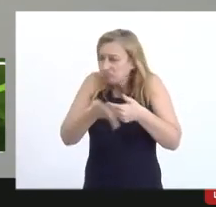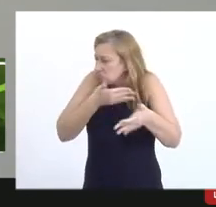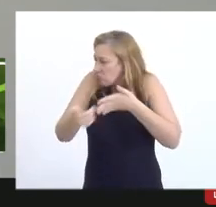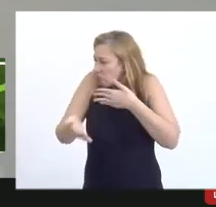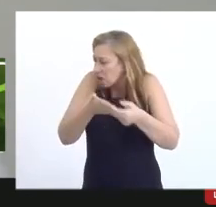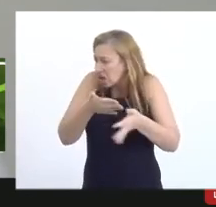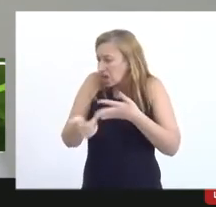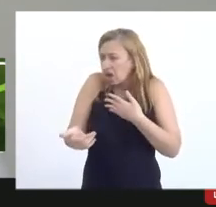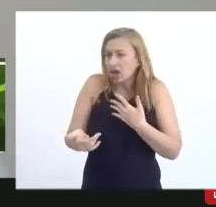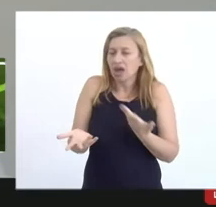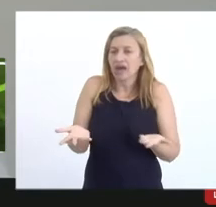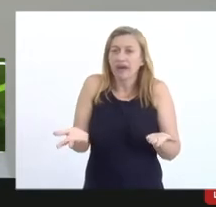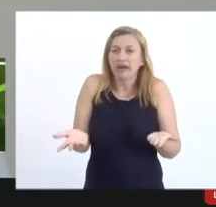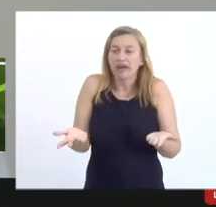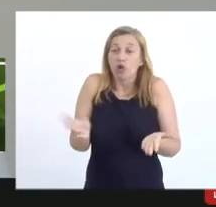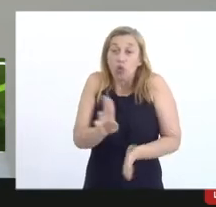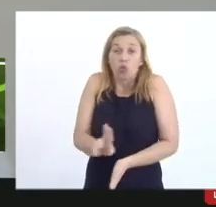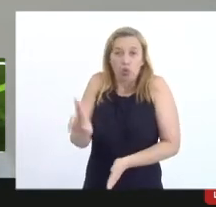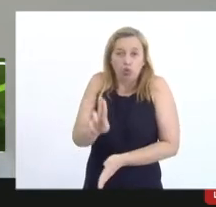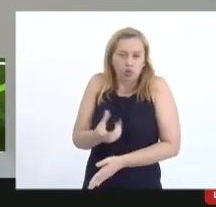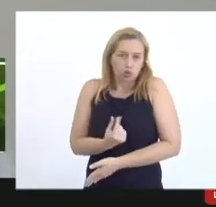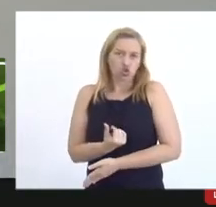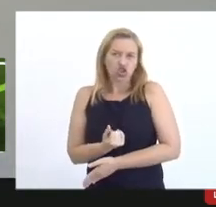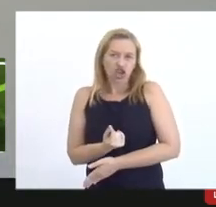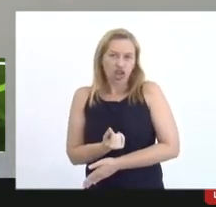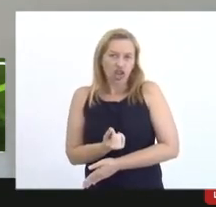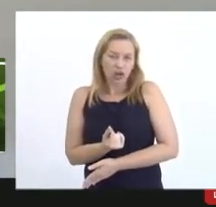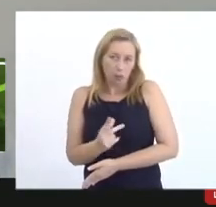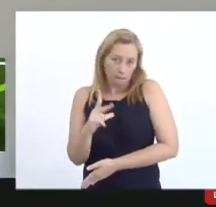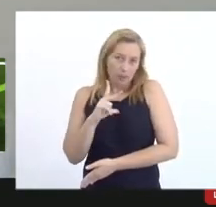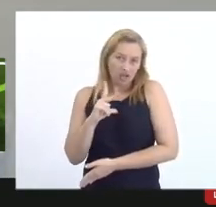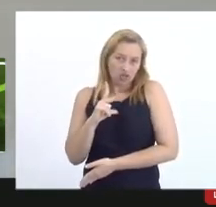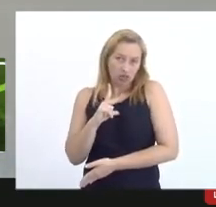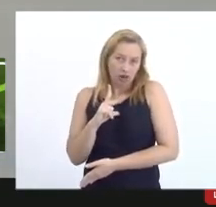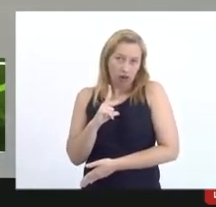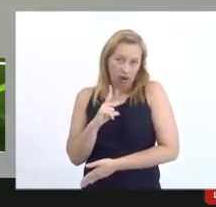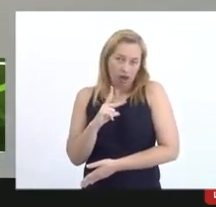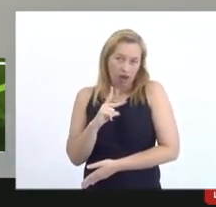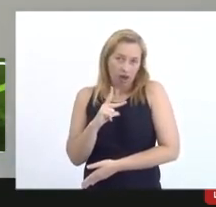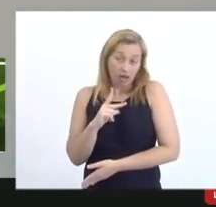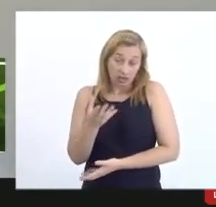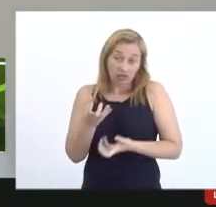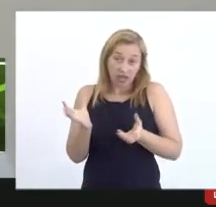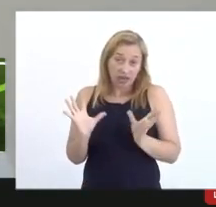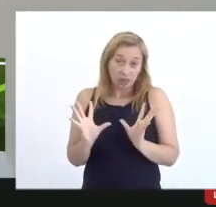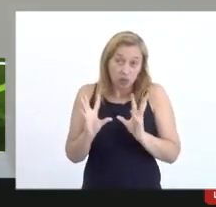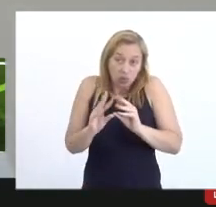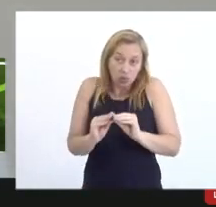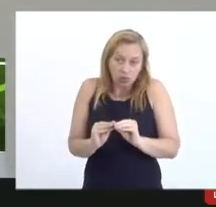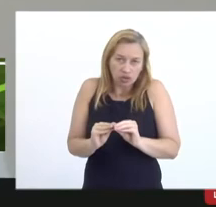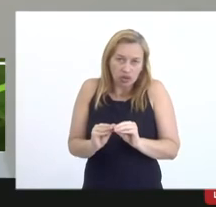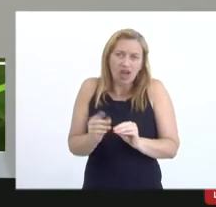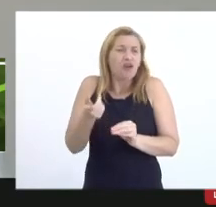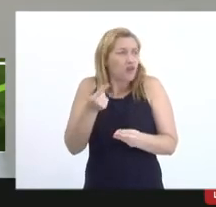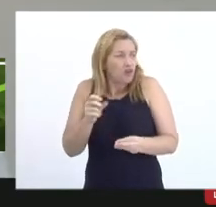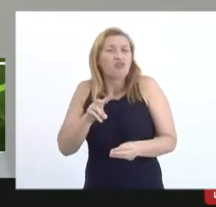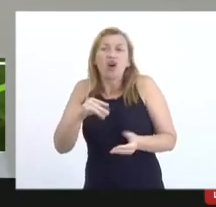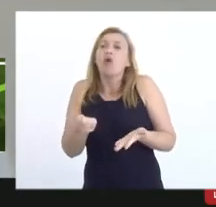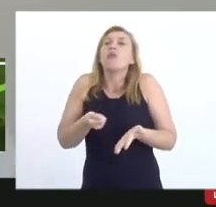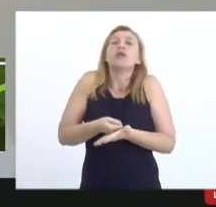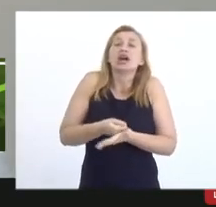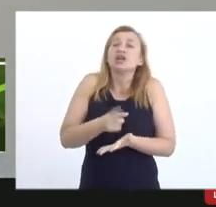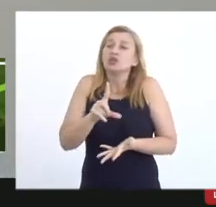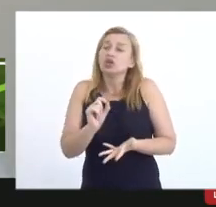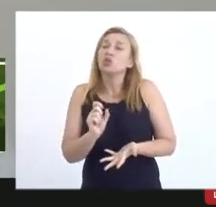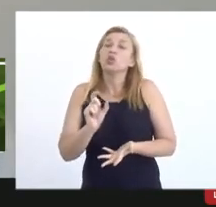um que use o dinheiro o particular para quem a gente quer simplificar ele vai ser obrigado a o que? ele vai pegar